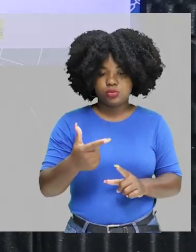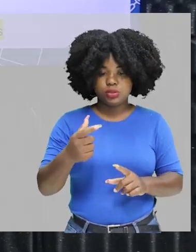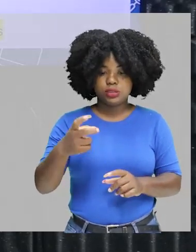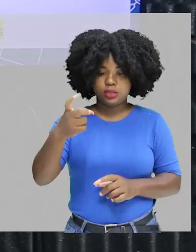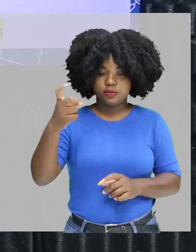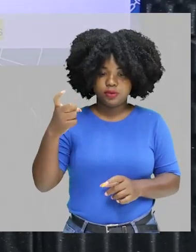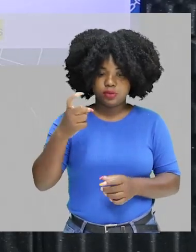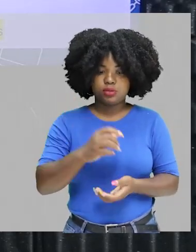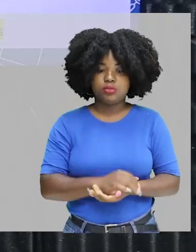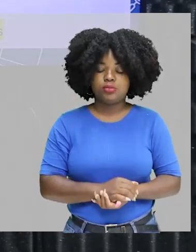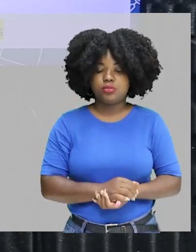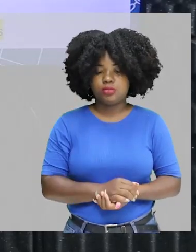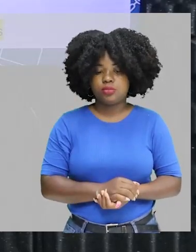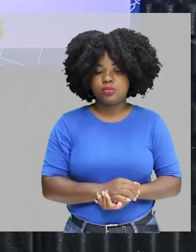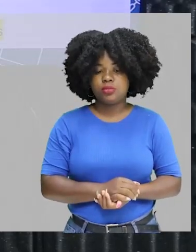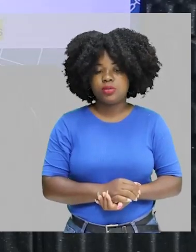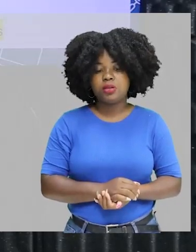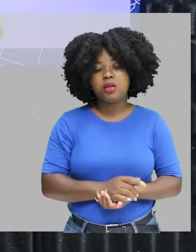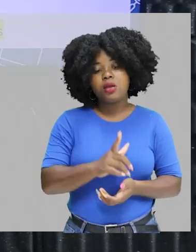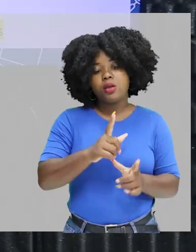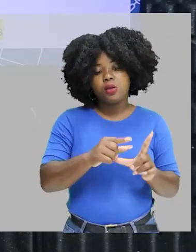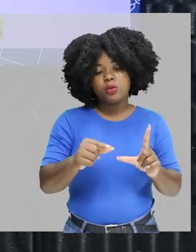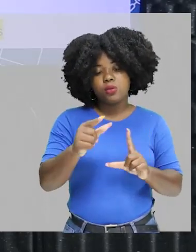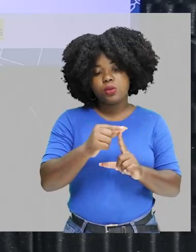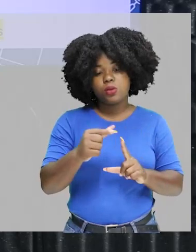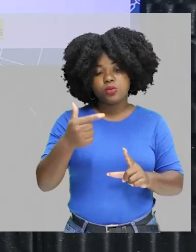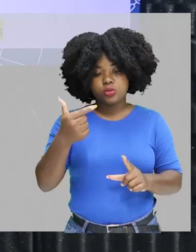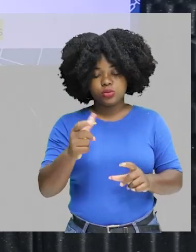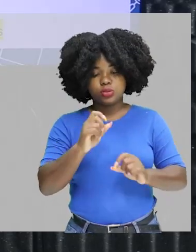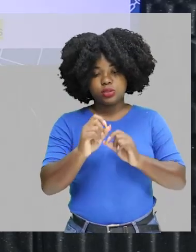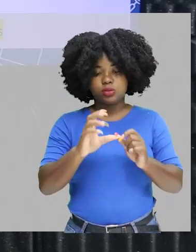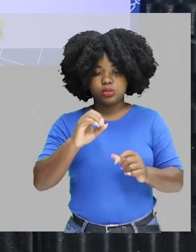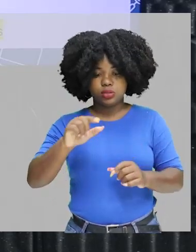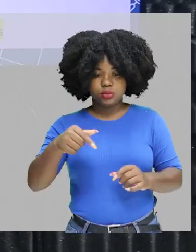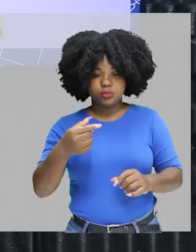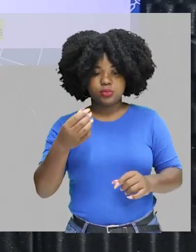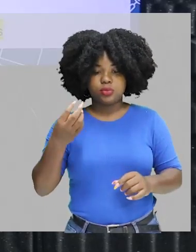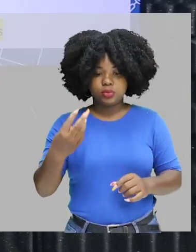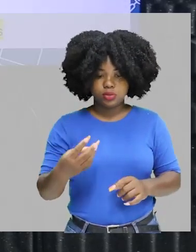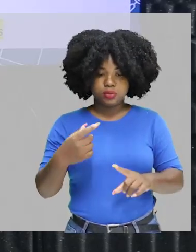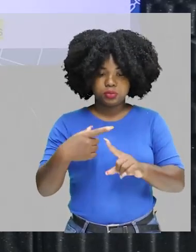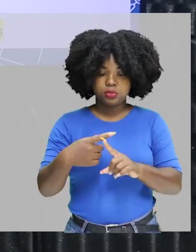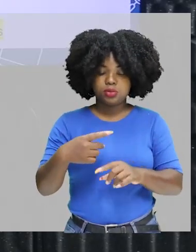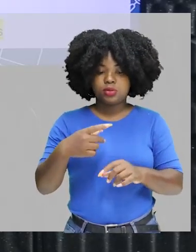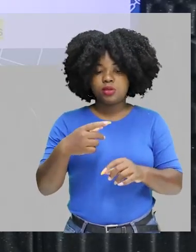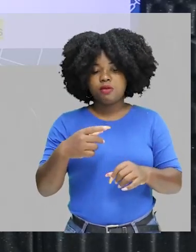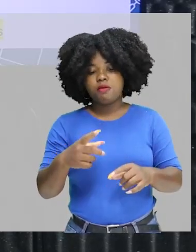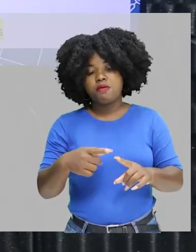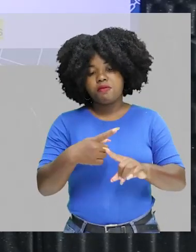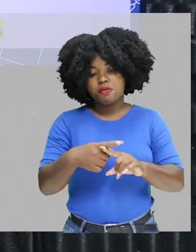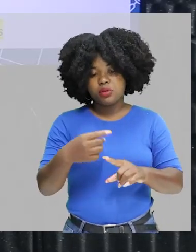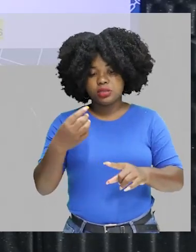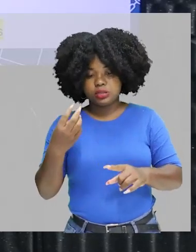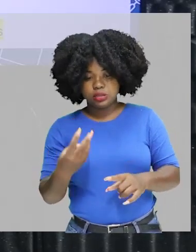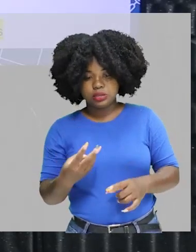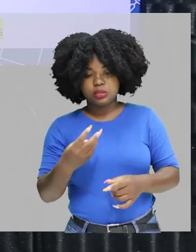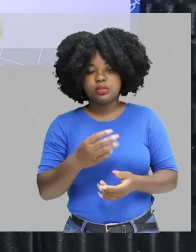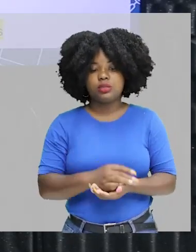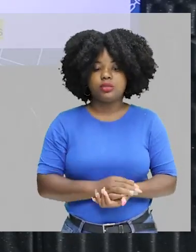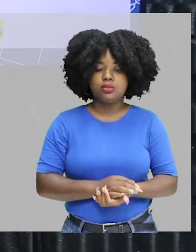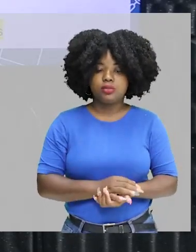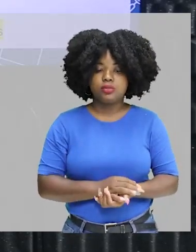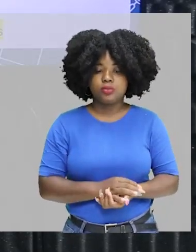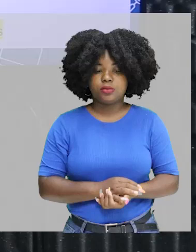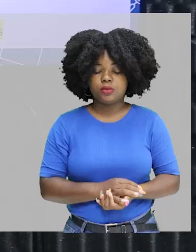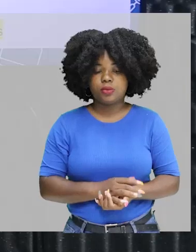O log de 2, 0,3 vezes 4 vezes log de 10. Log de 10, sabemos que vale 1.